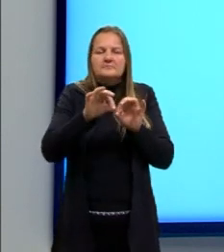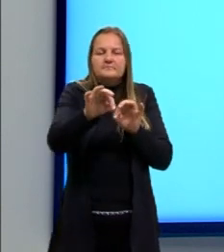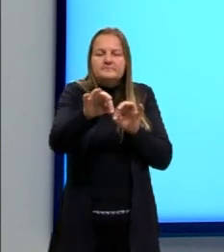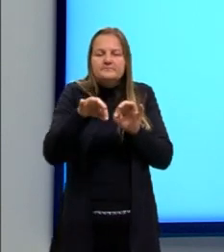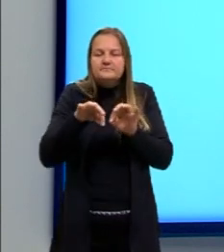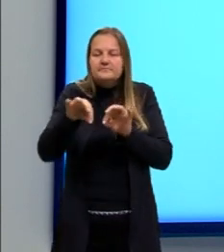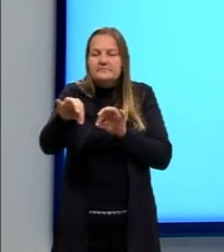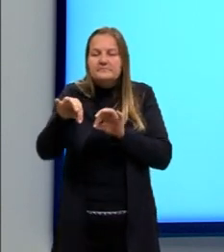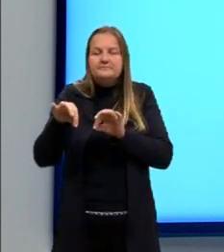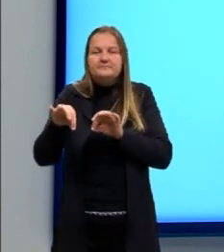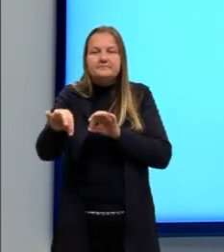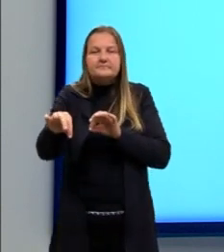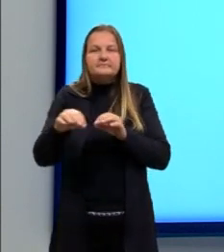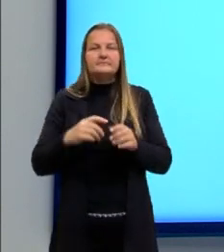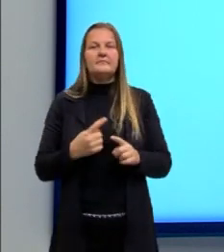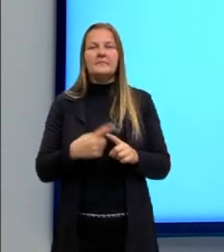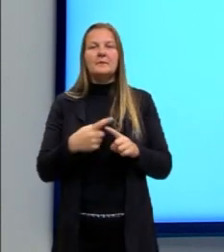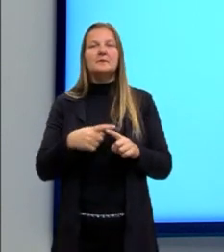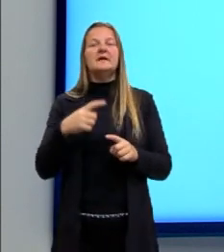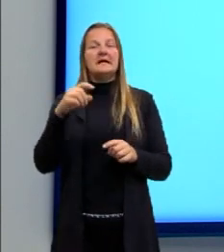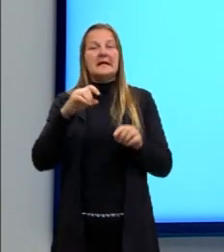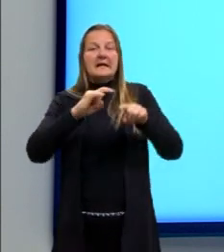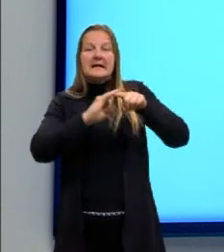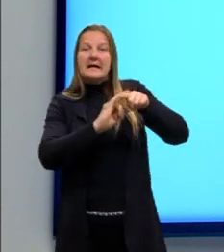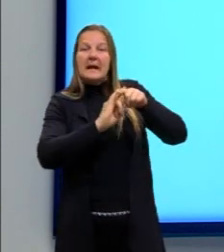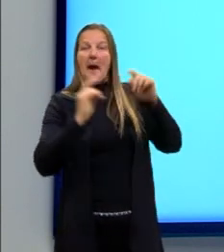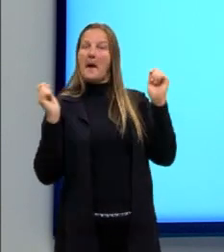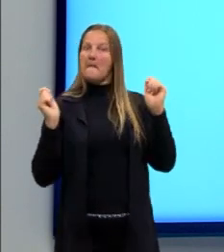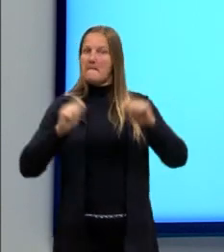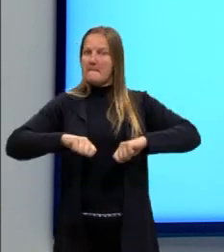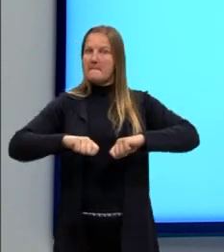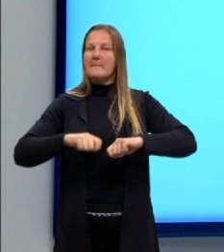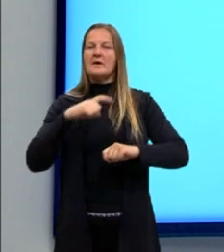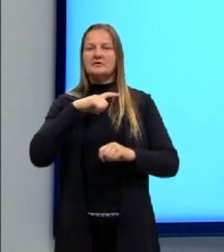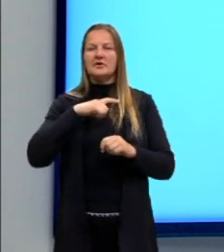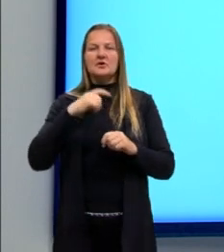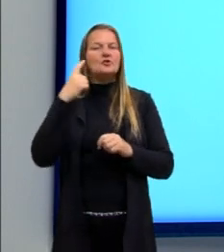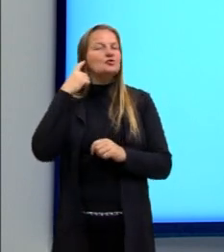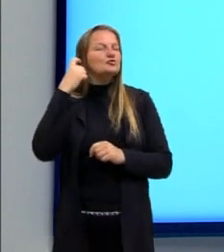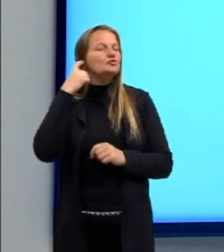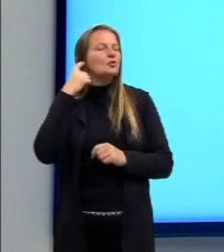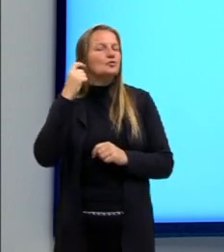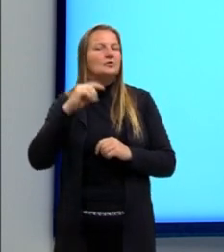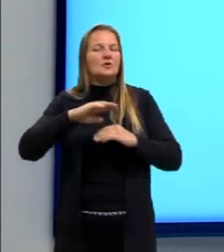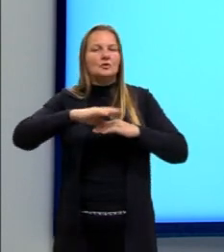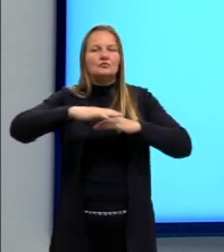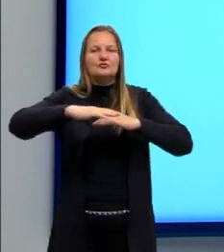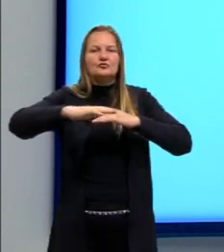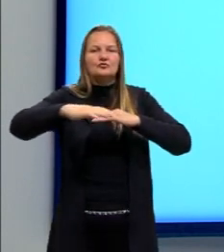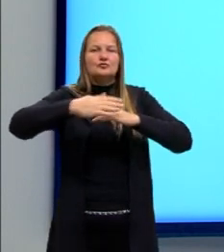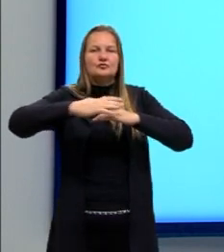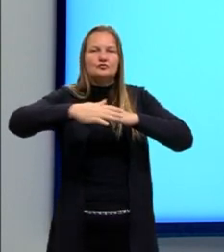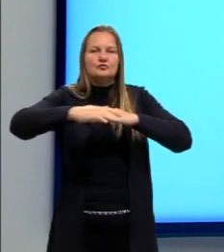isso quer dizer que o morcego, ele emite alguns sons, certo?